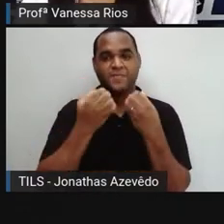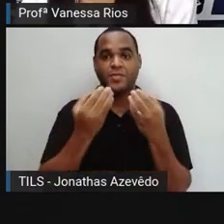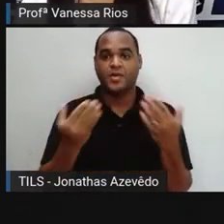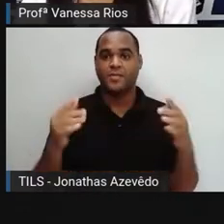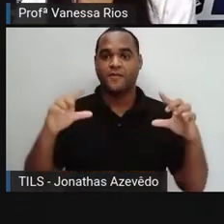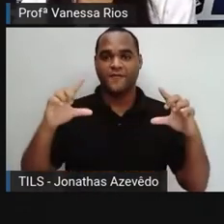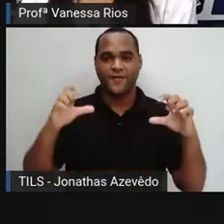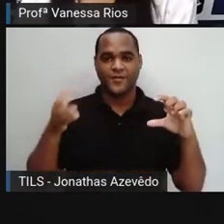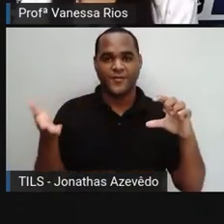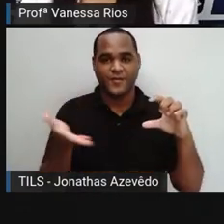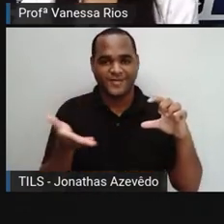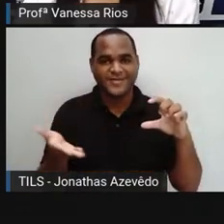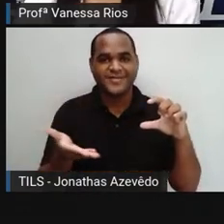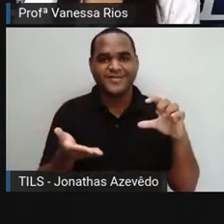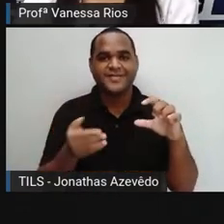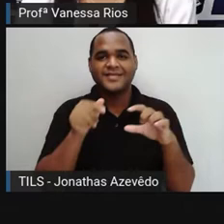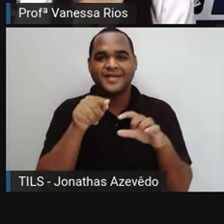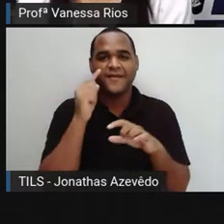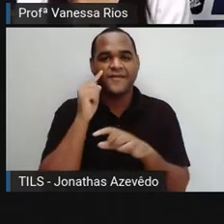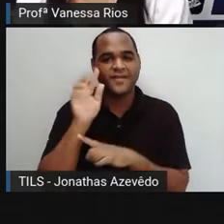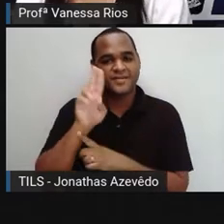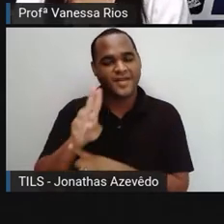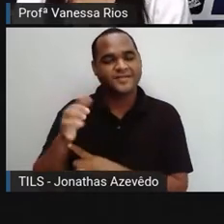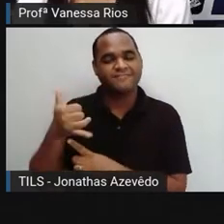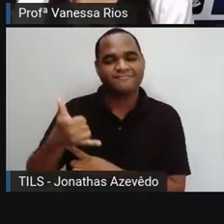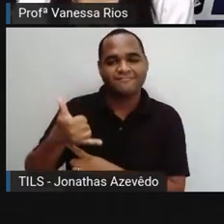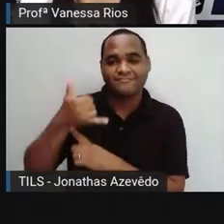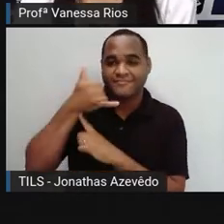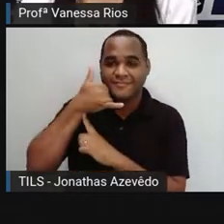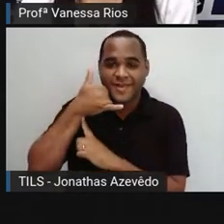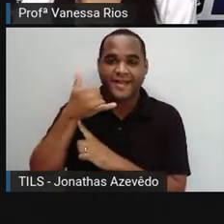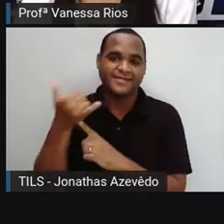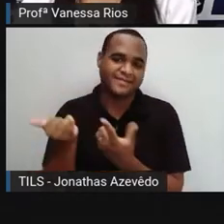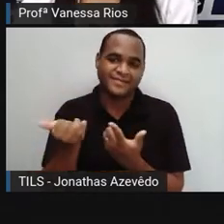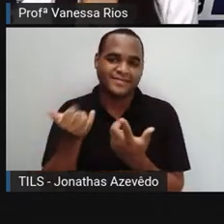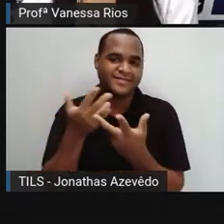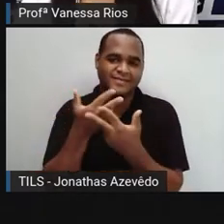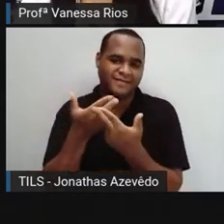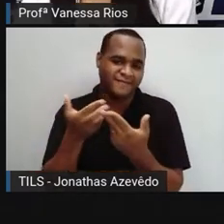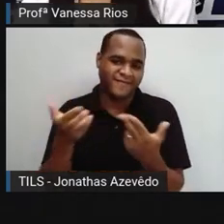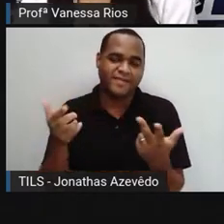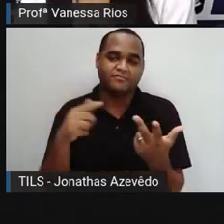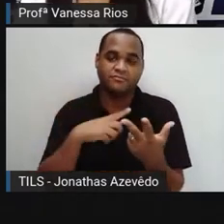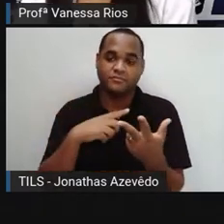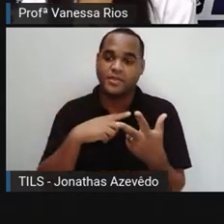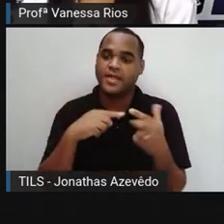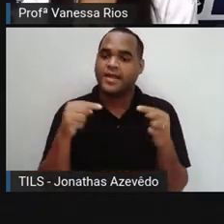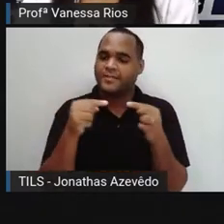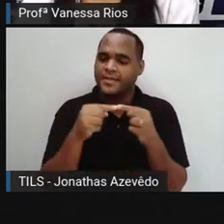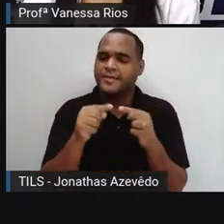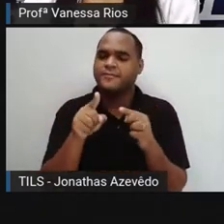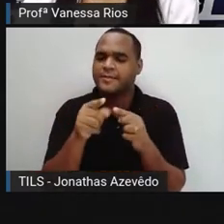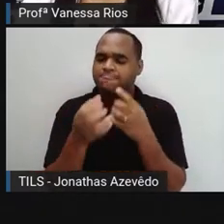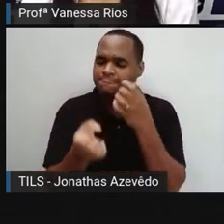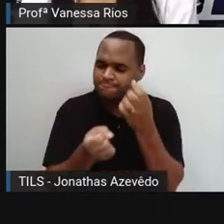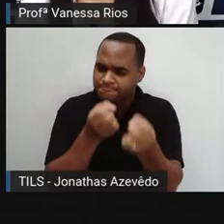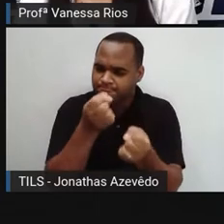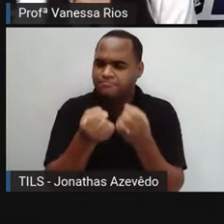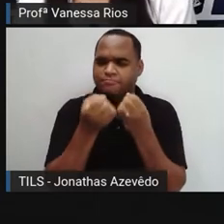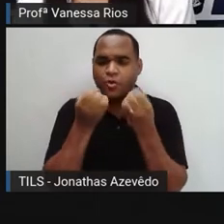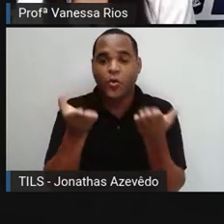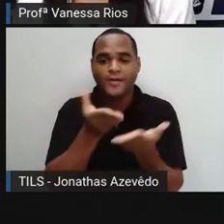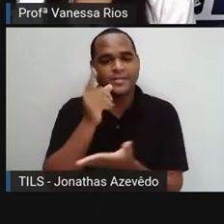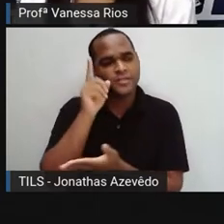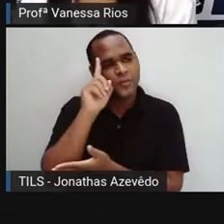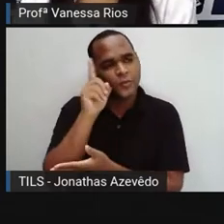atuais, elas utilizam aí o celular, não é? Ferramentas que estão mais acessíveis no dia a